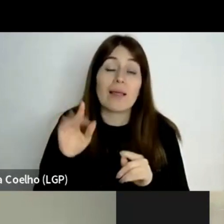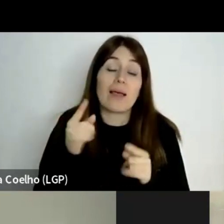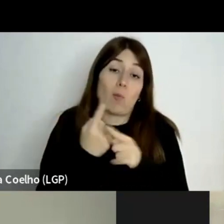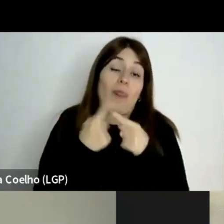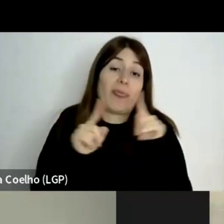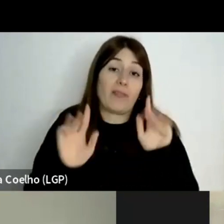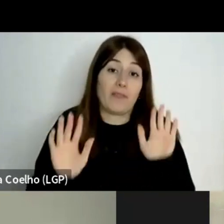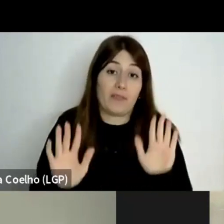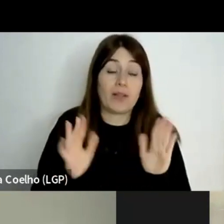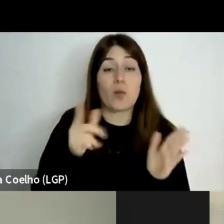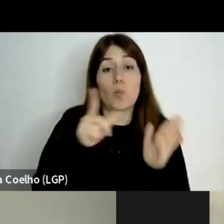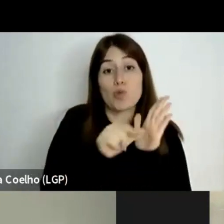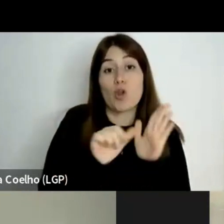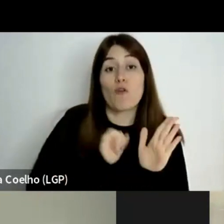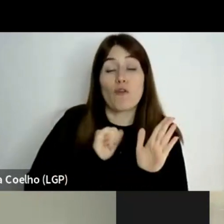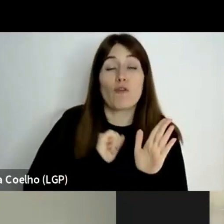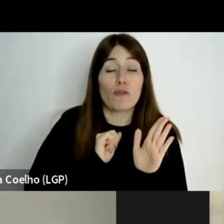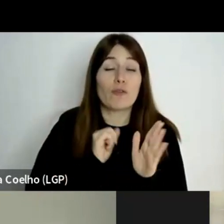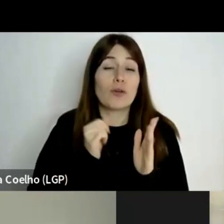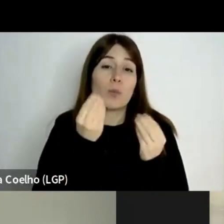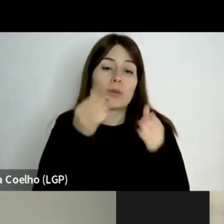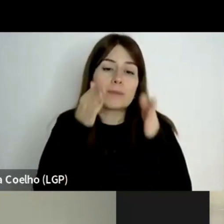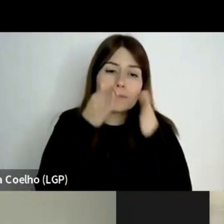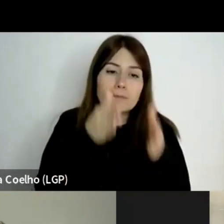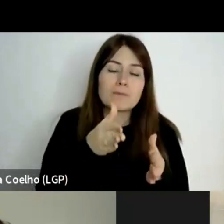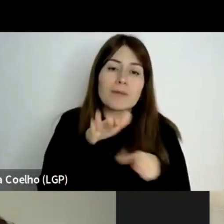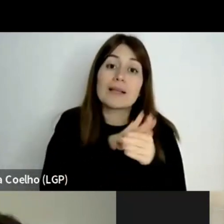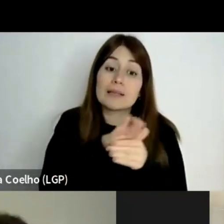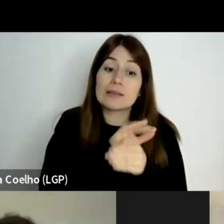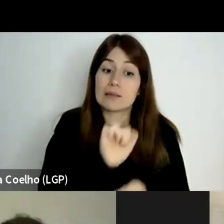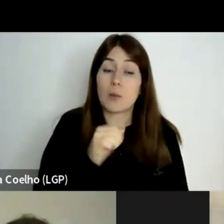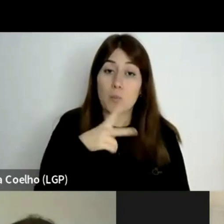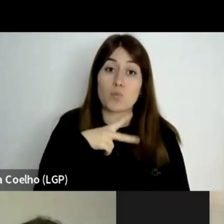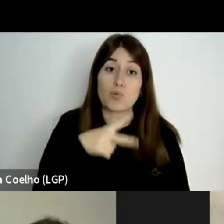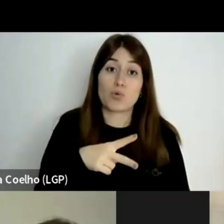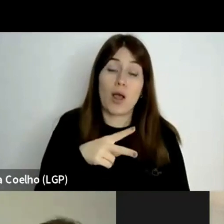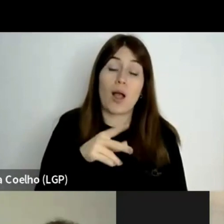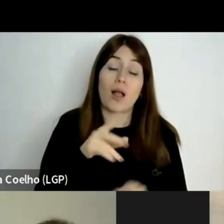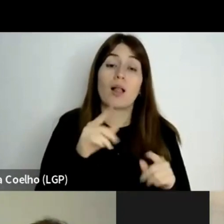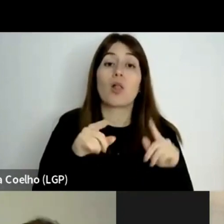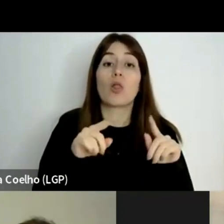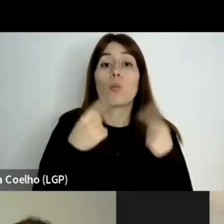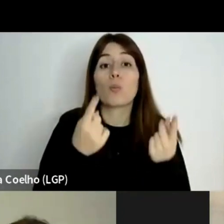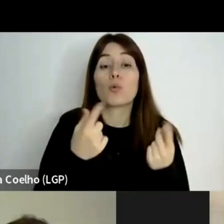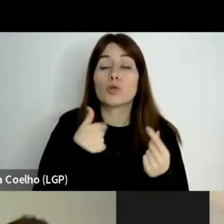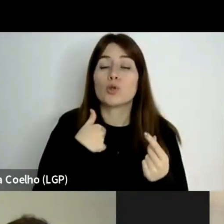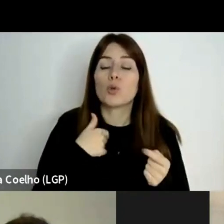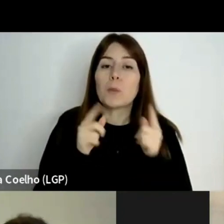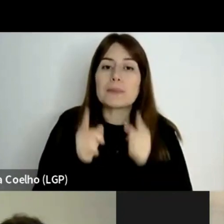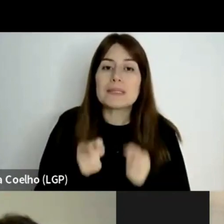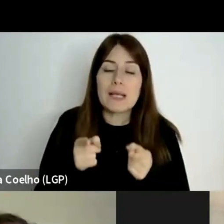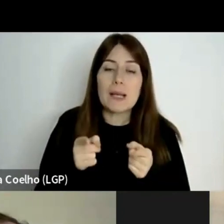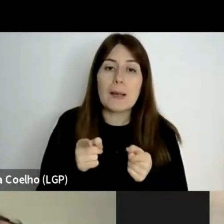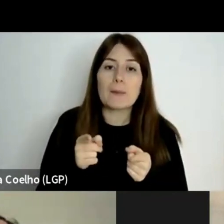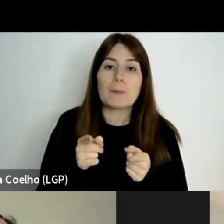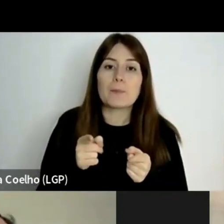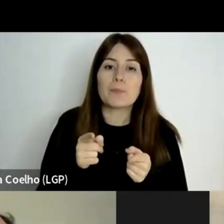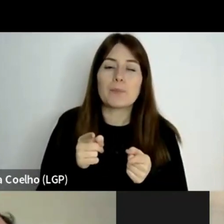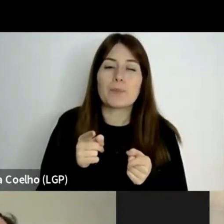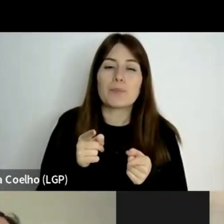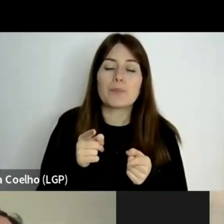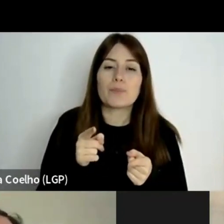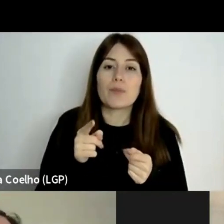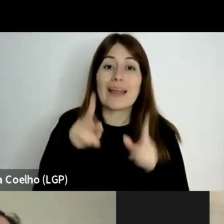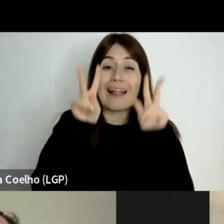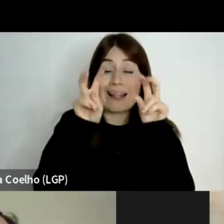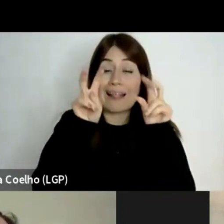O meu projeto estava muito situado no contexto português e, quando eu começo a aprofundar o